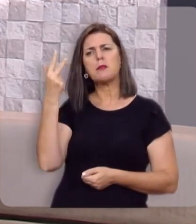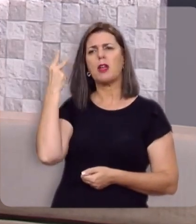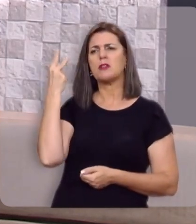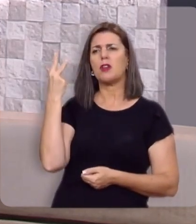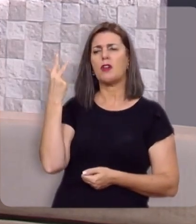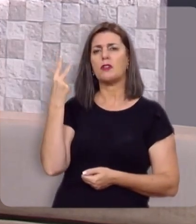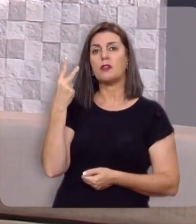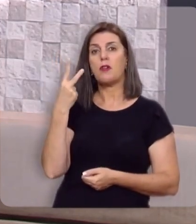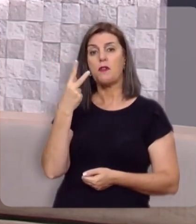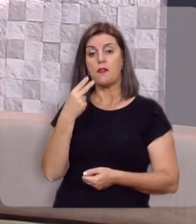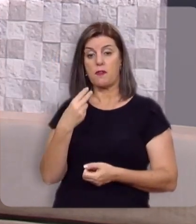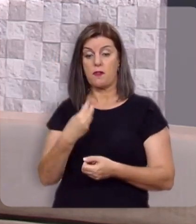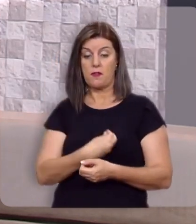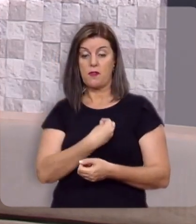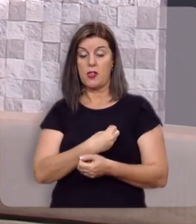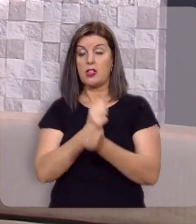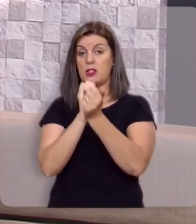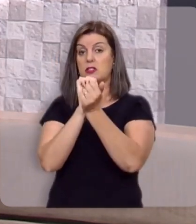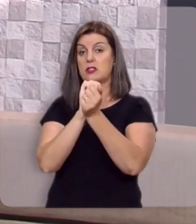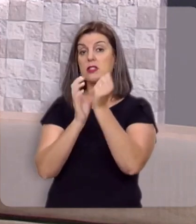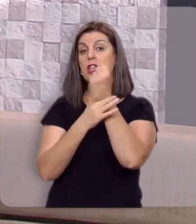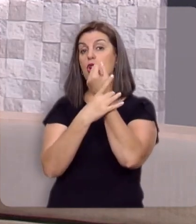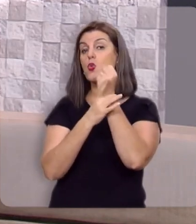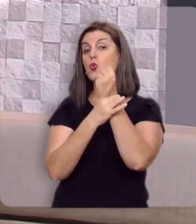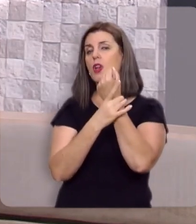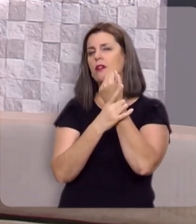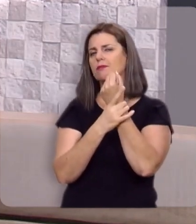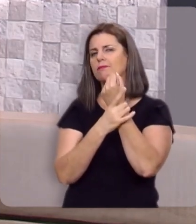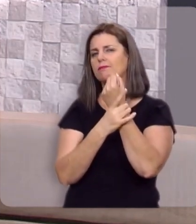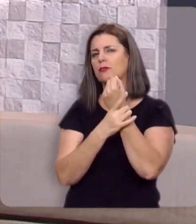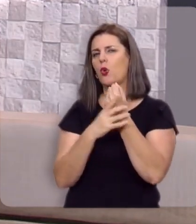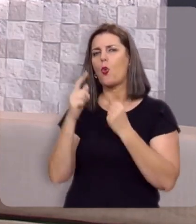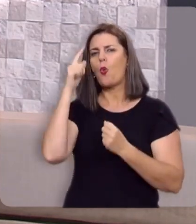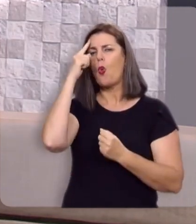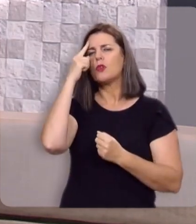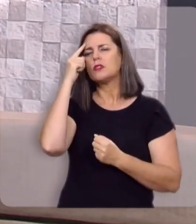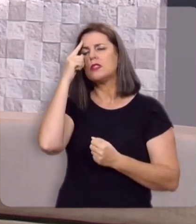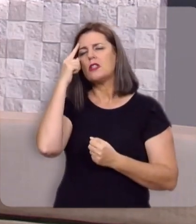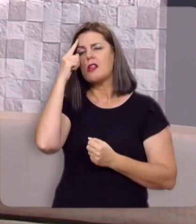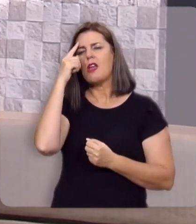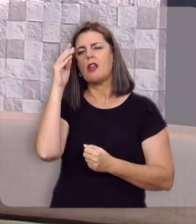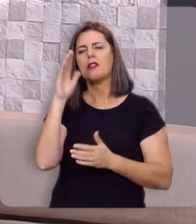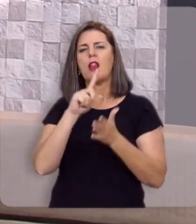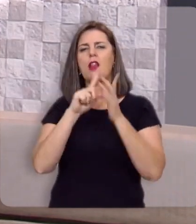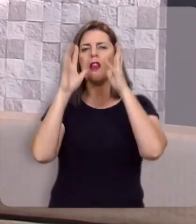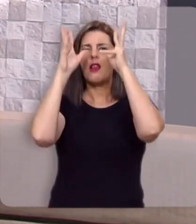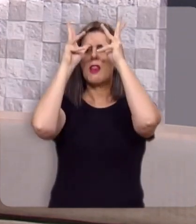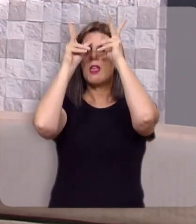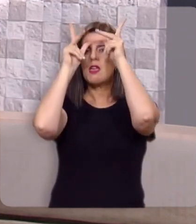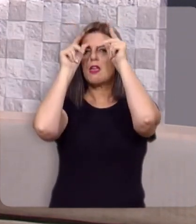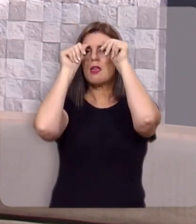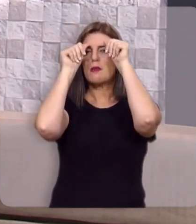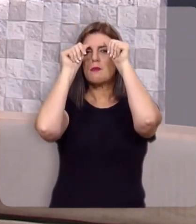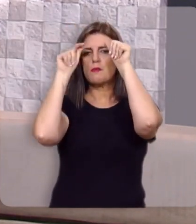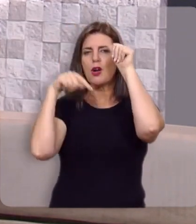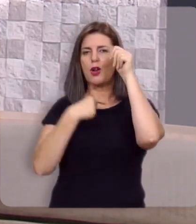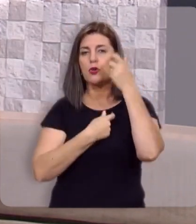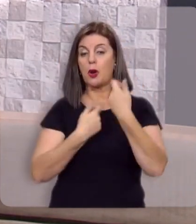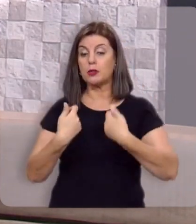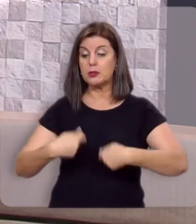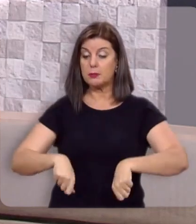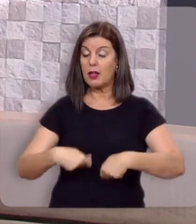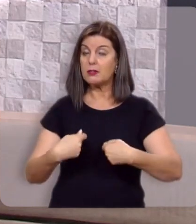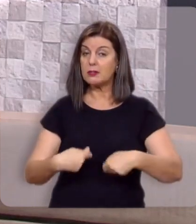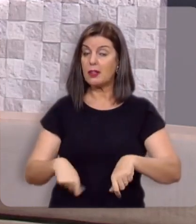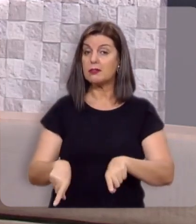Vida tranquila e segura. Consciência limpa. Essa é a maneira como nós também deveremos, ou